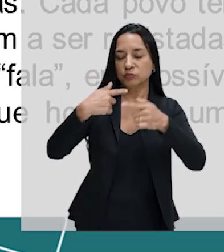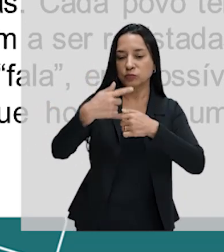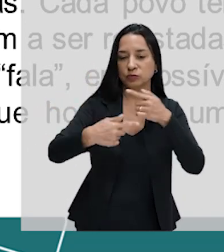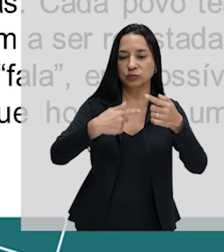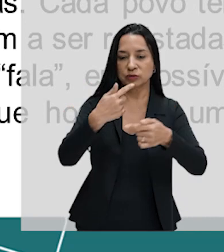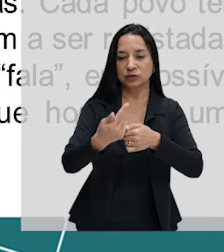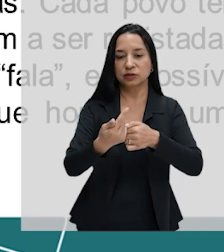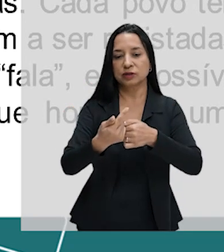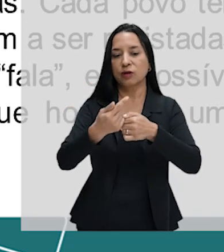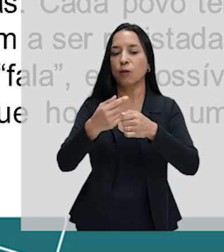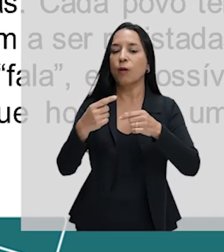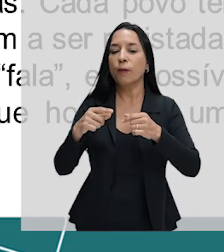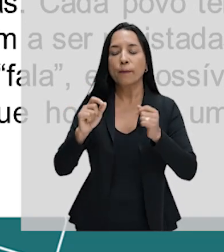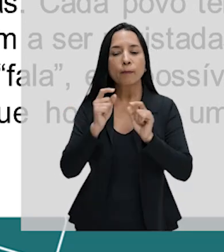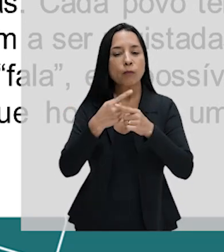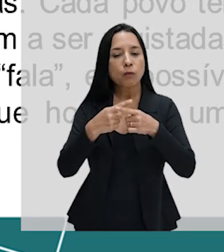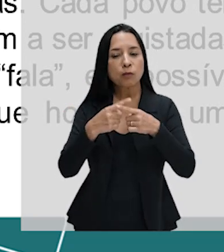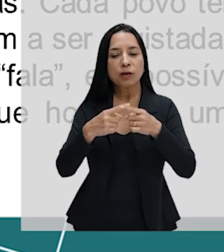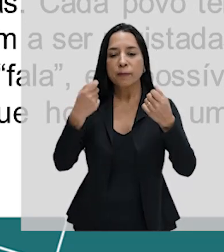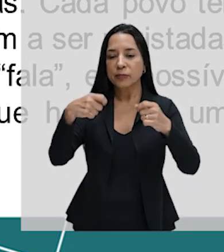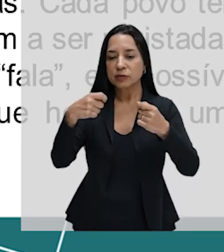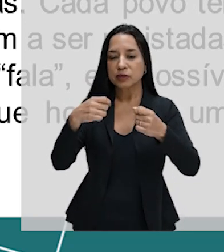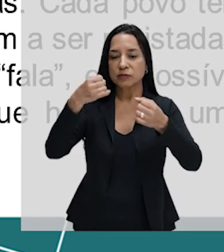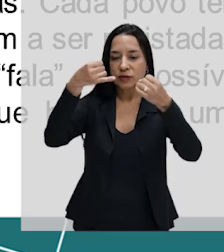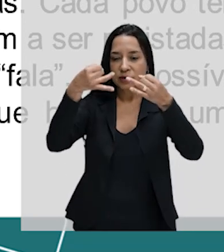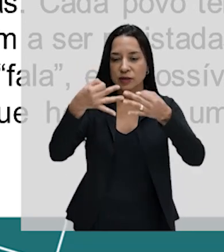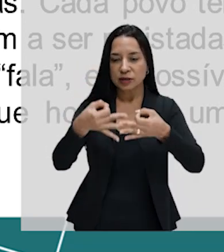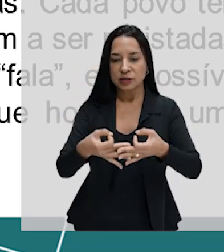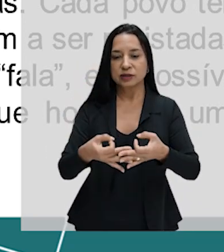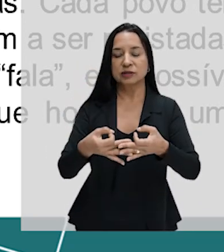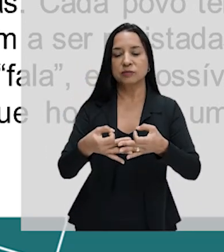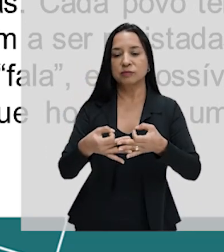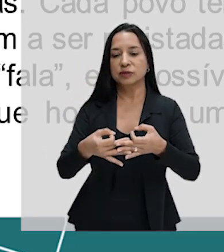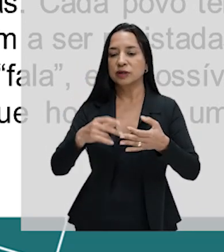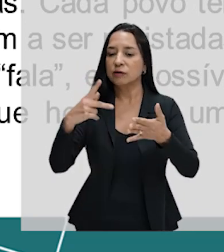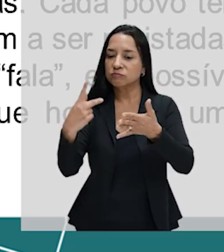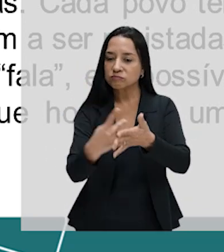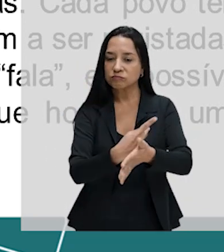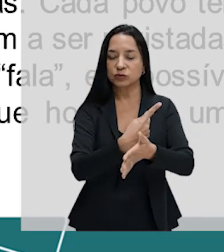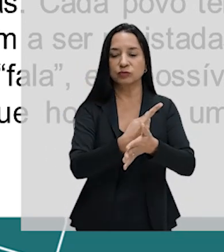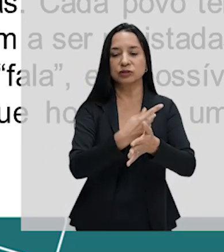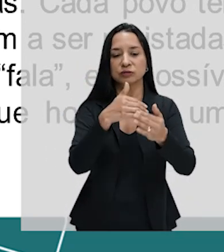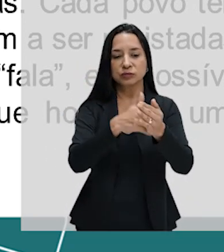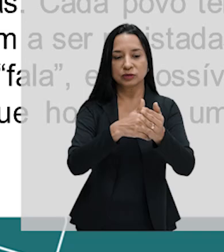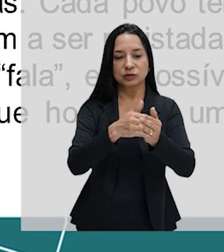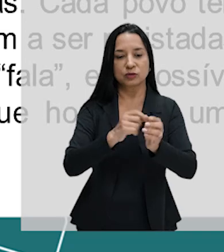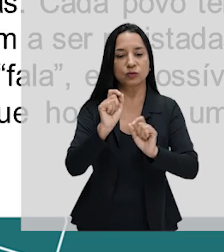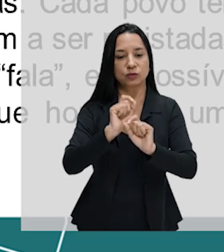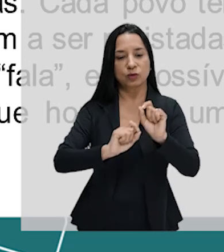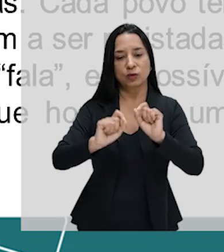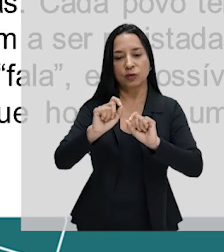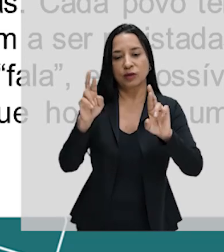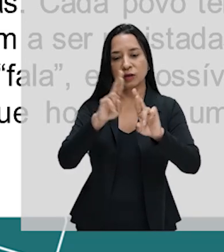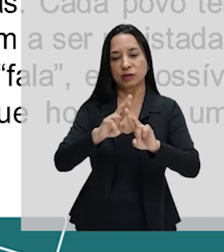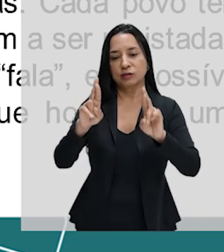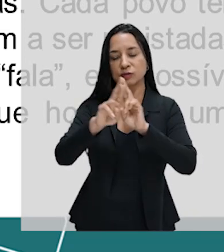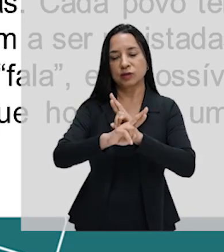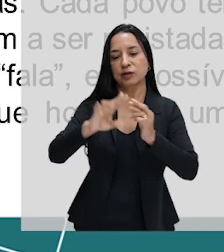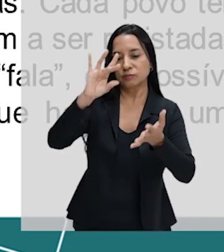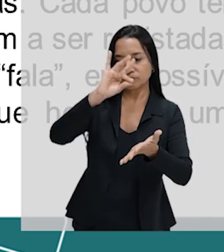de fato, podem ser verdadeiras. Cada povo tem as suas lendas que, com o decorrer do tempo,